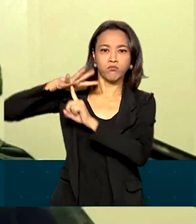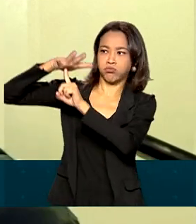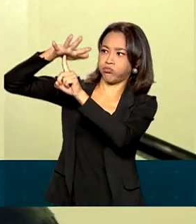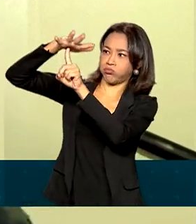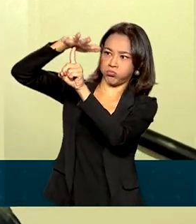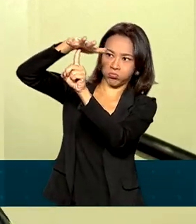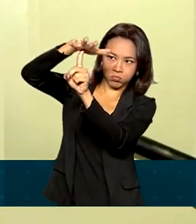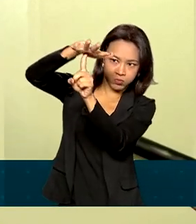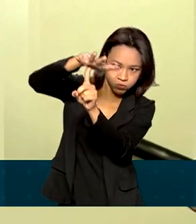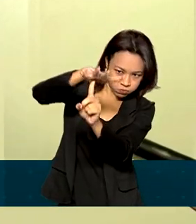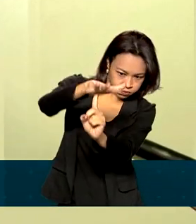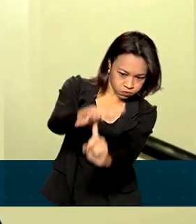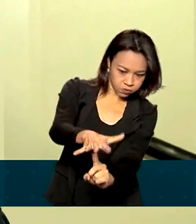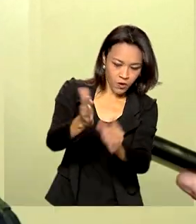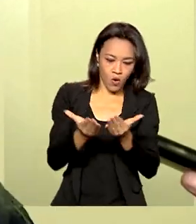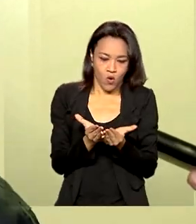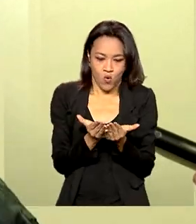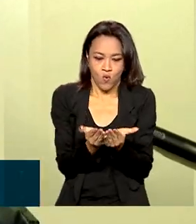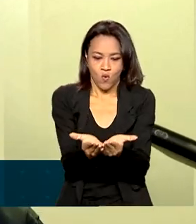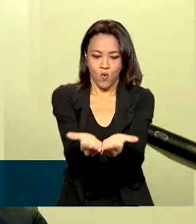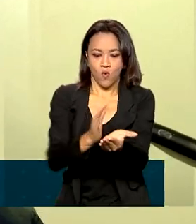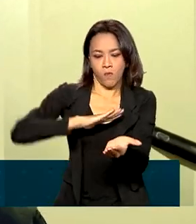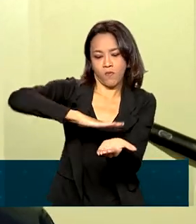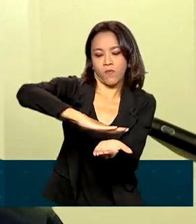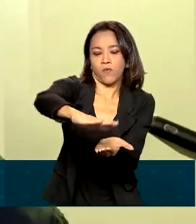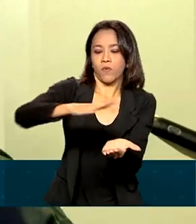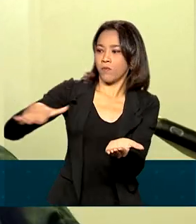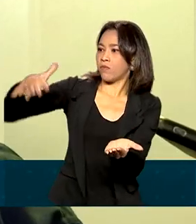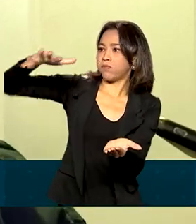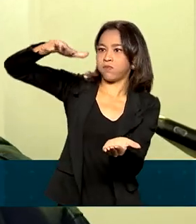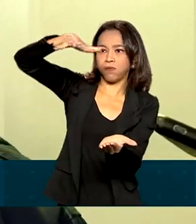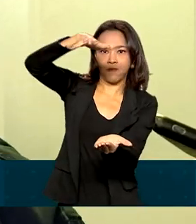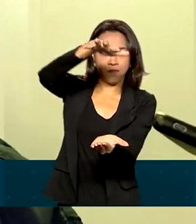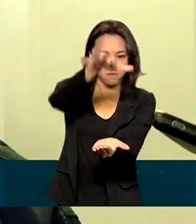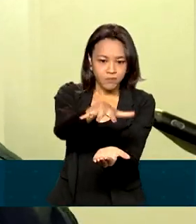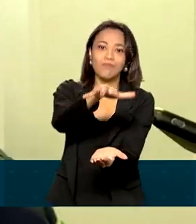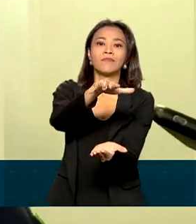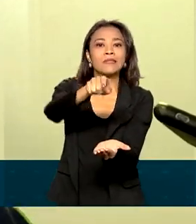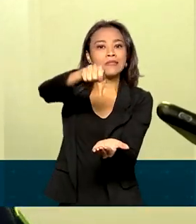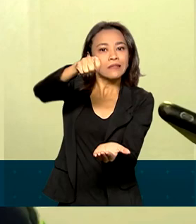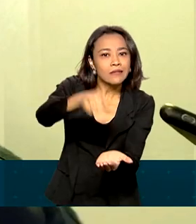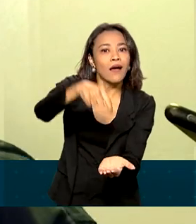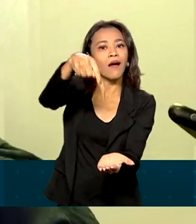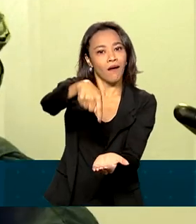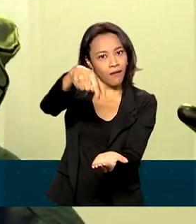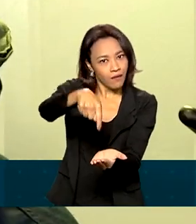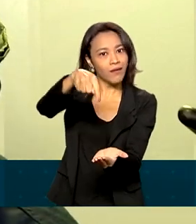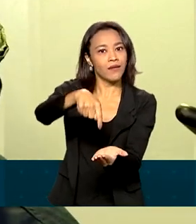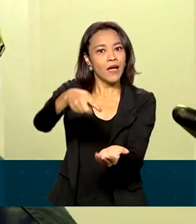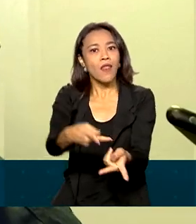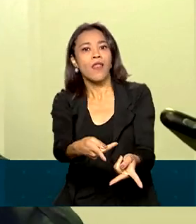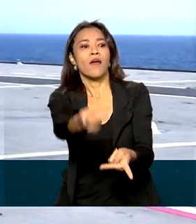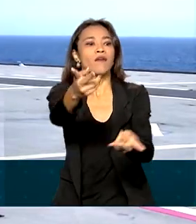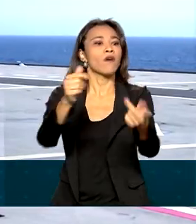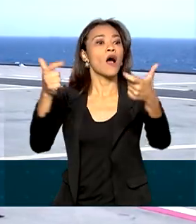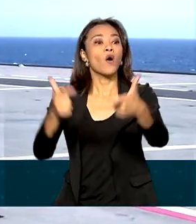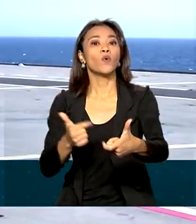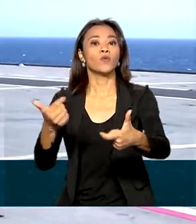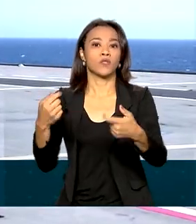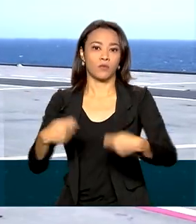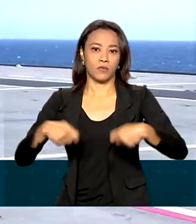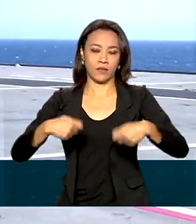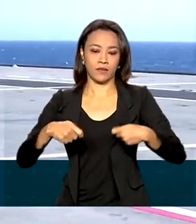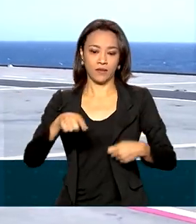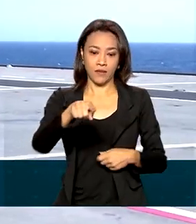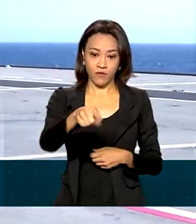os navios aeródromos são, uma plataforma, um aeroporto que leva ao aeroporto onde a ação está. Foi a